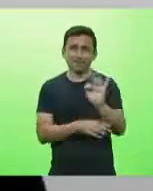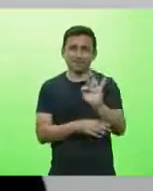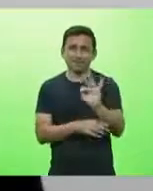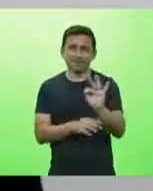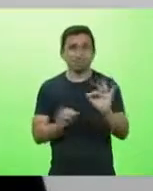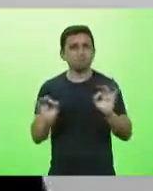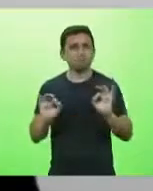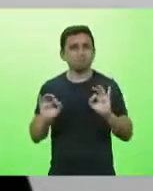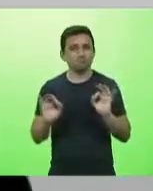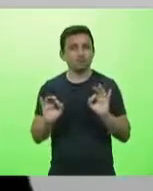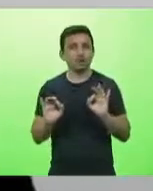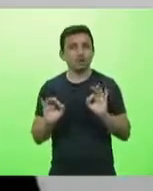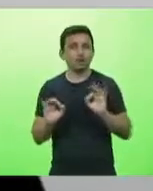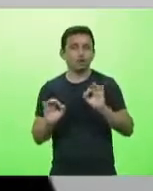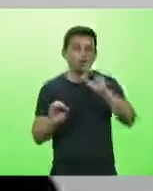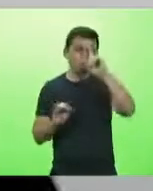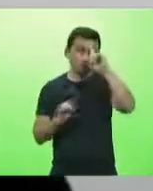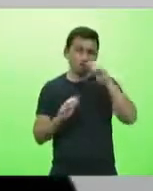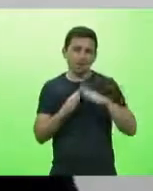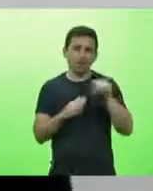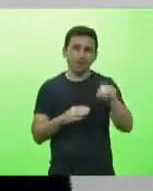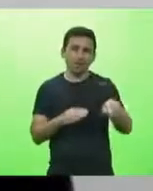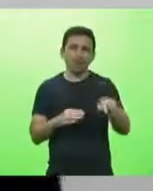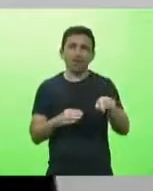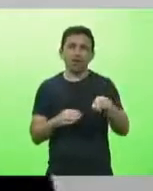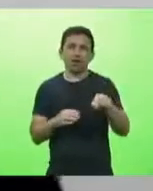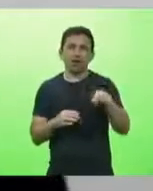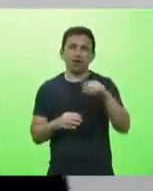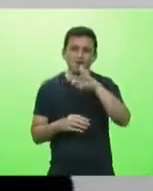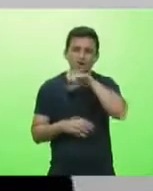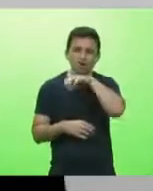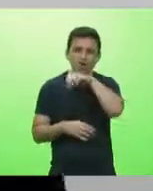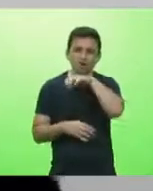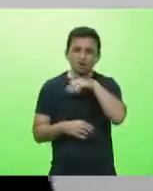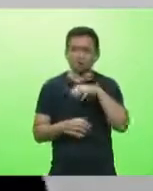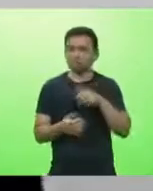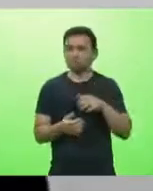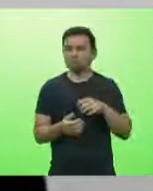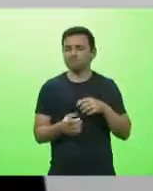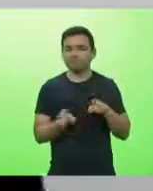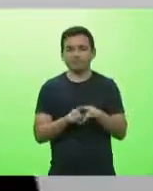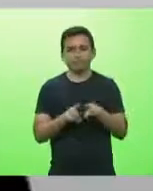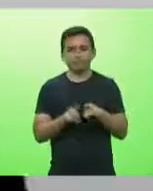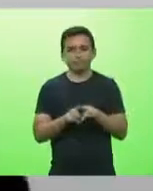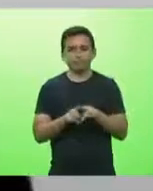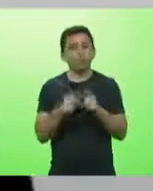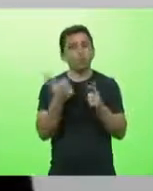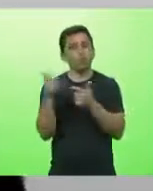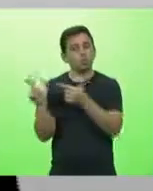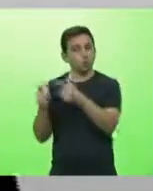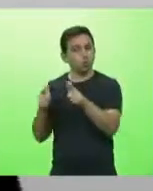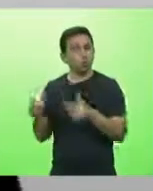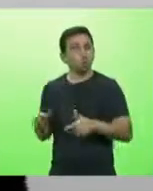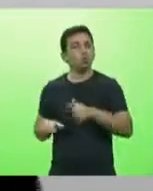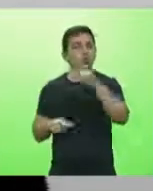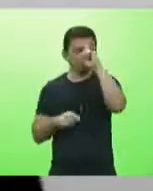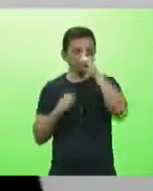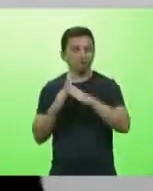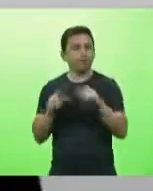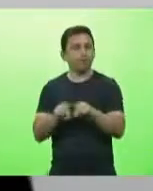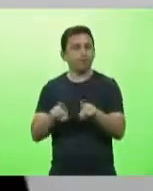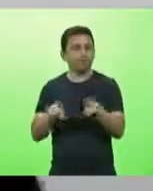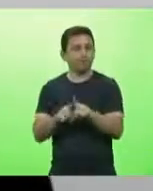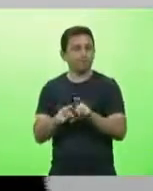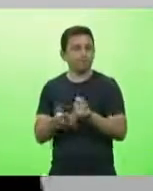caso específico do hospital São Francisco de Concórdia mas acredito que tem outros hospitais nessa situação e é muito